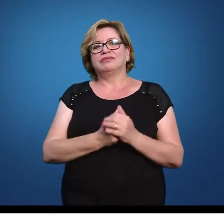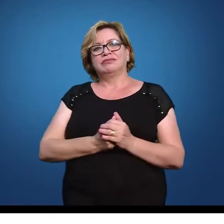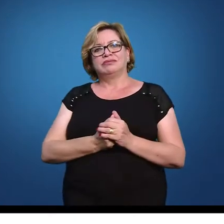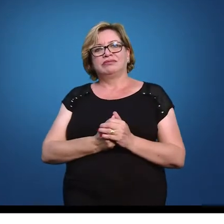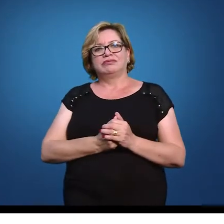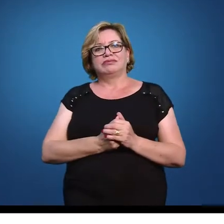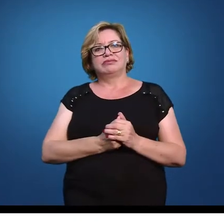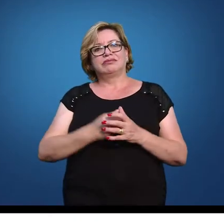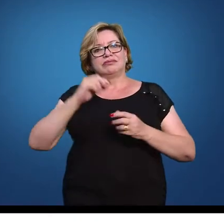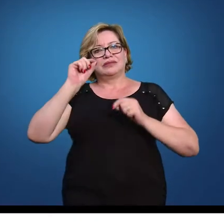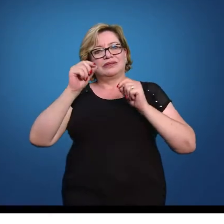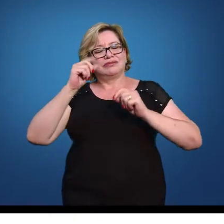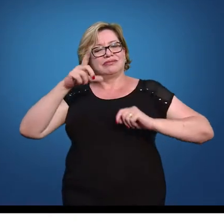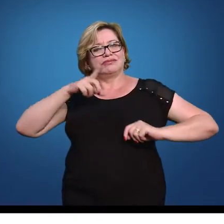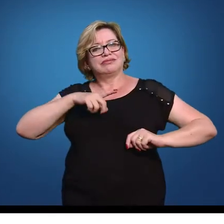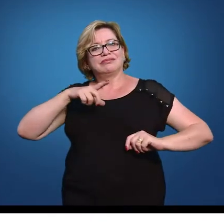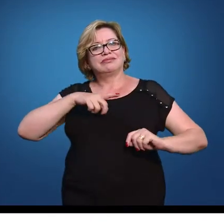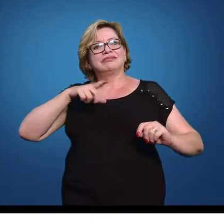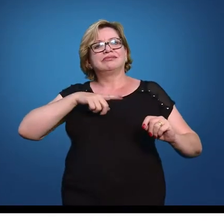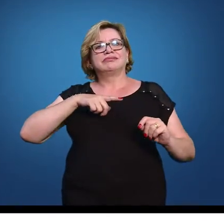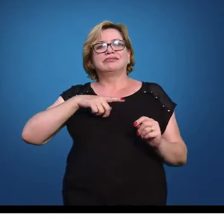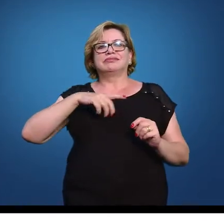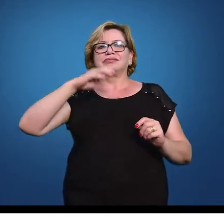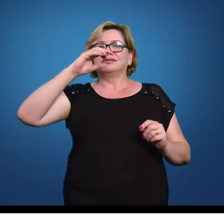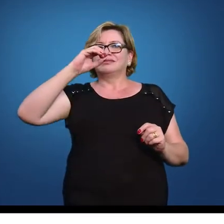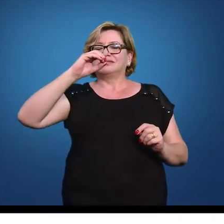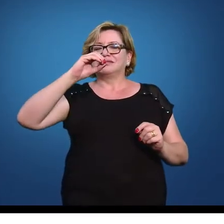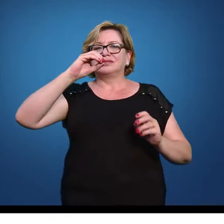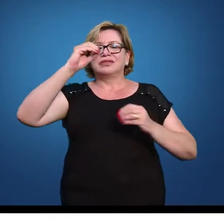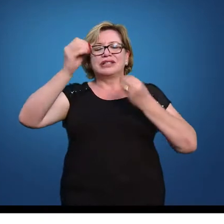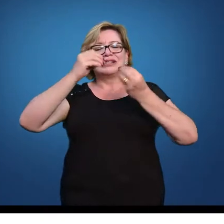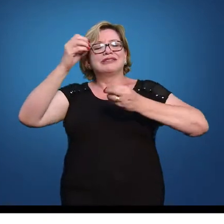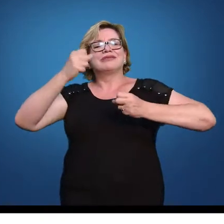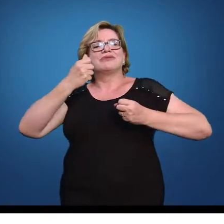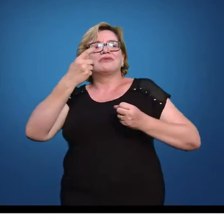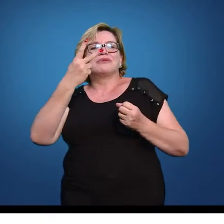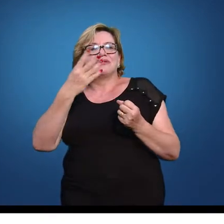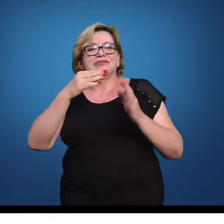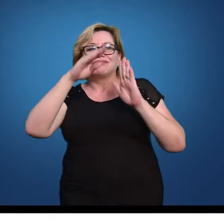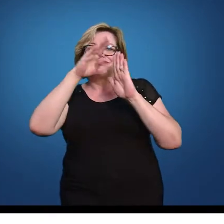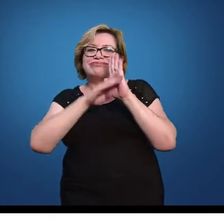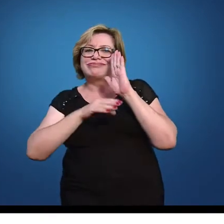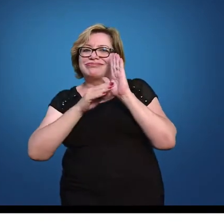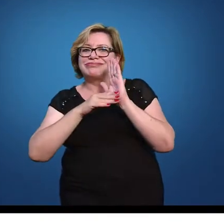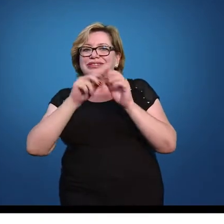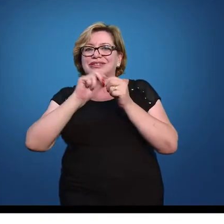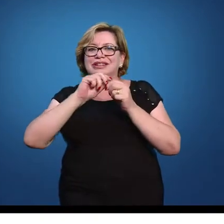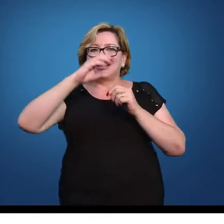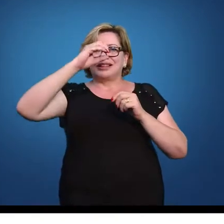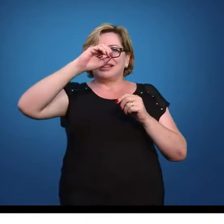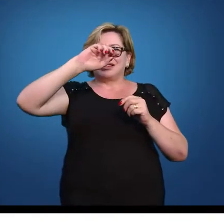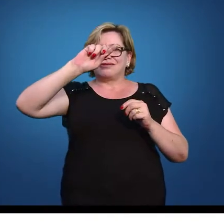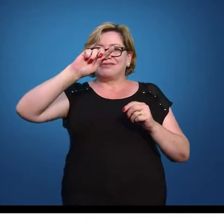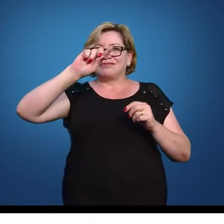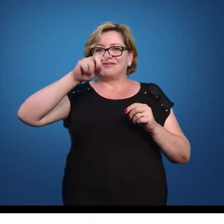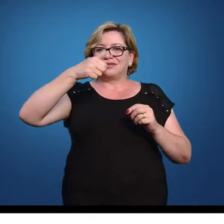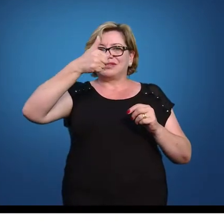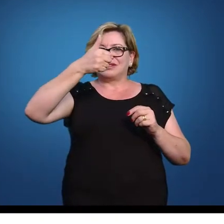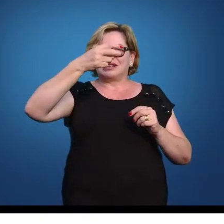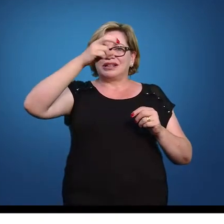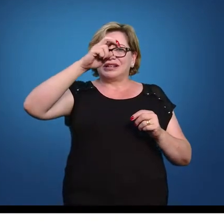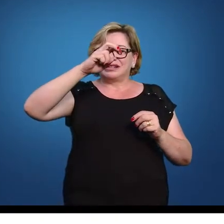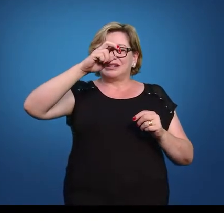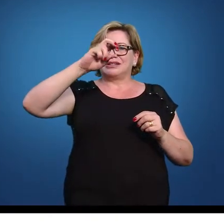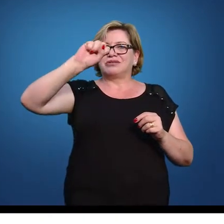Aí, eu vou ter 0,15, 0,87. Ou,